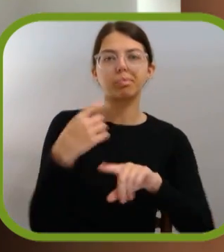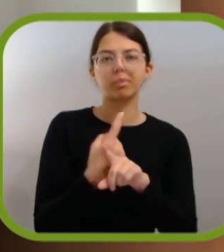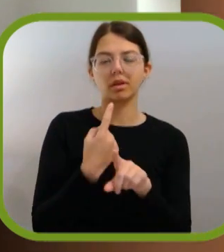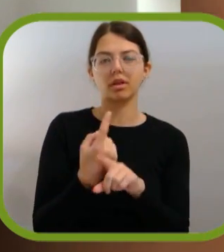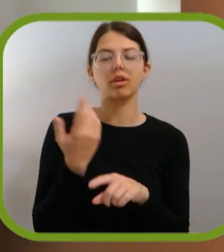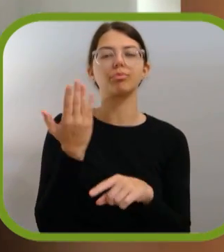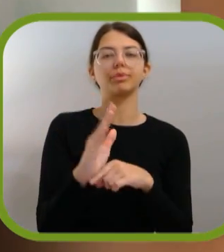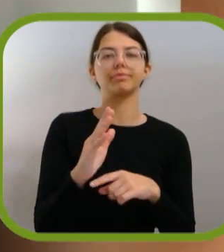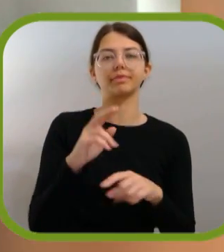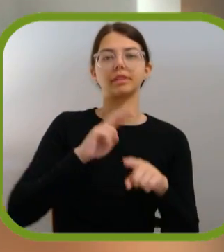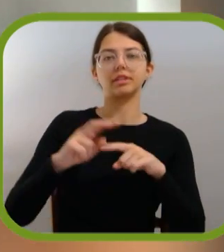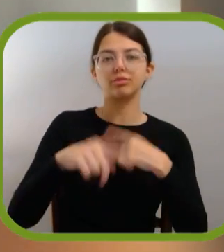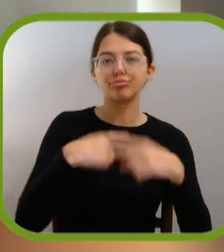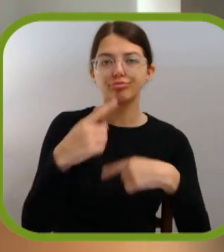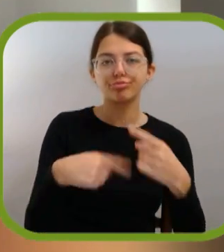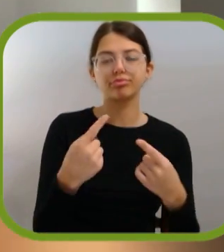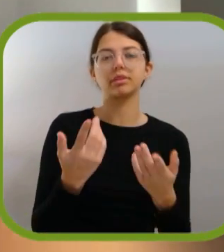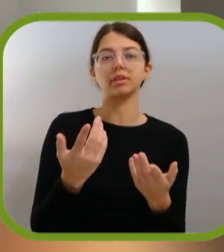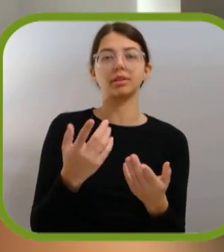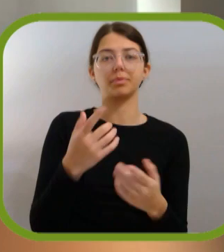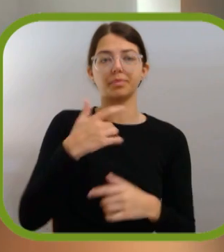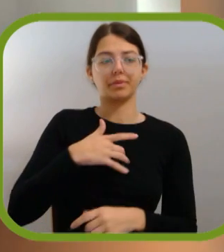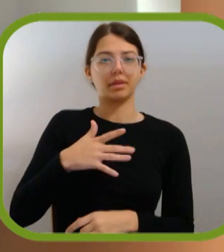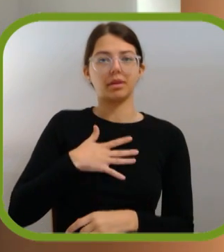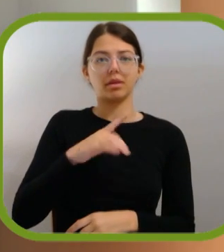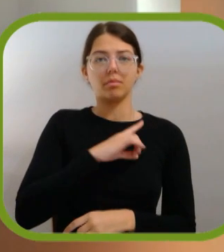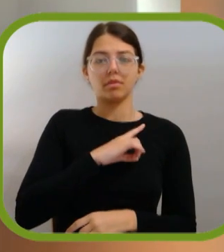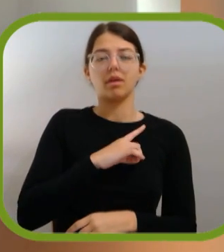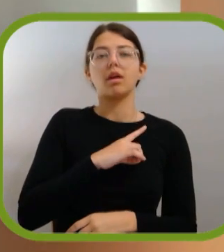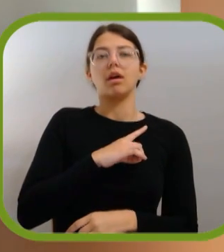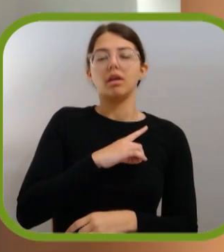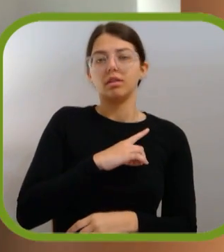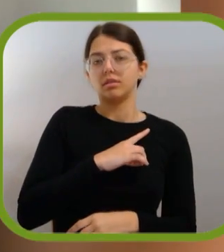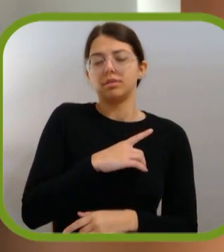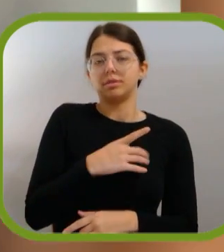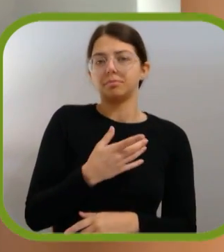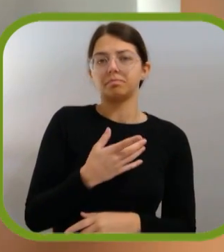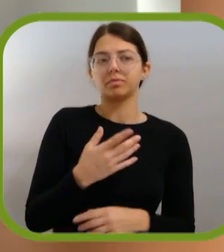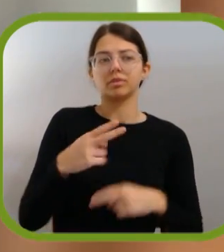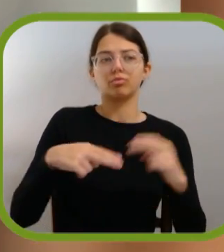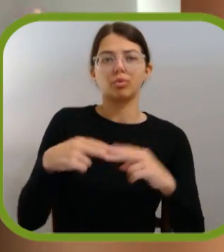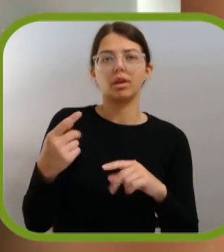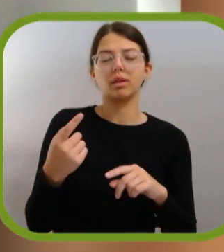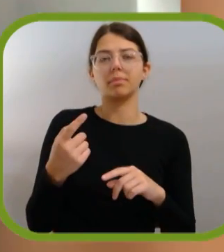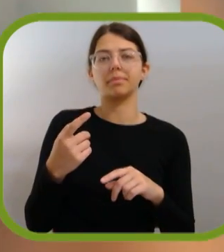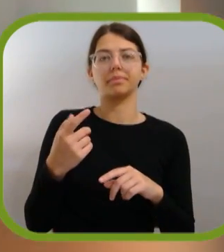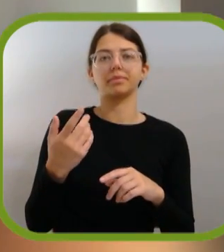infraestrutura, ou seja, toda, por exemplo, energias renováveis, mas, por muito que um privado queira construir,